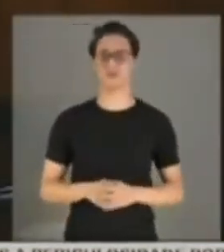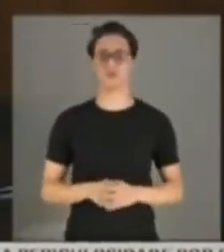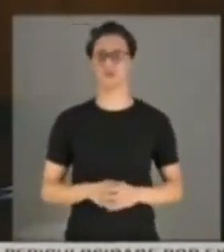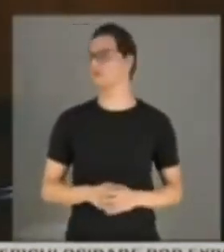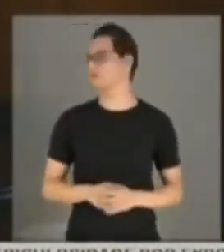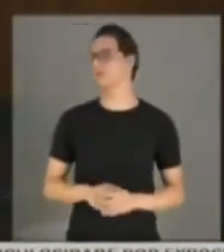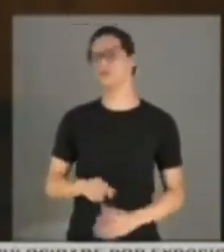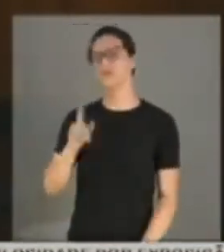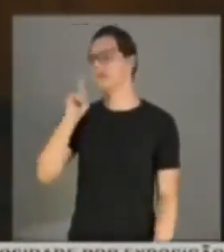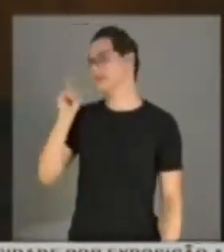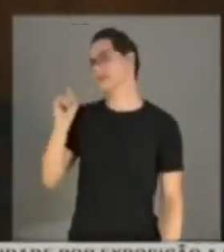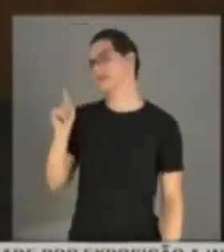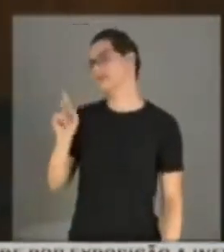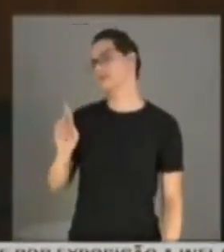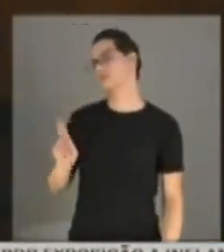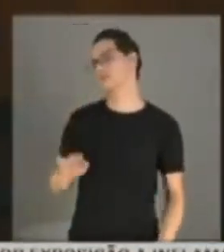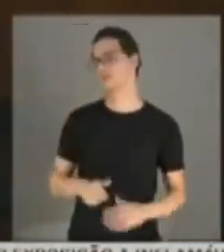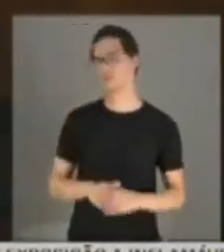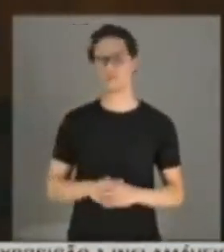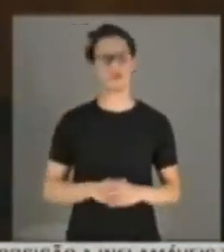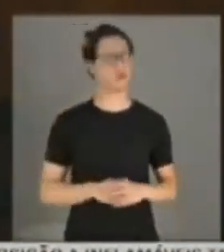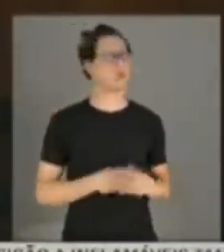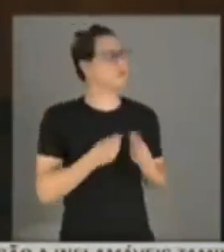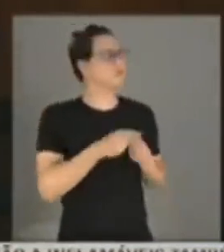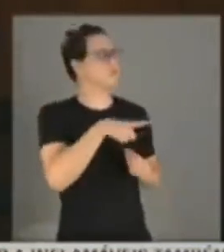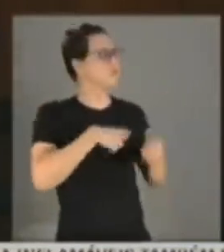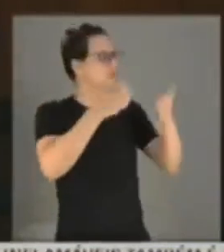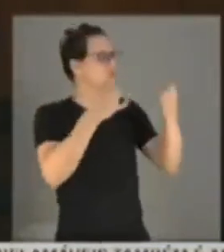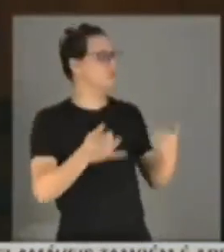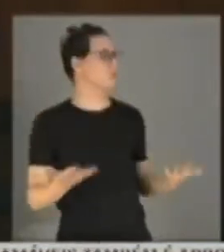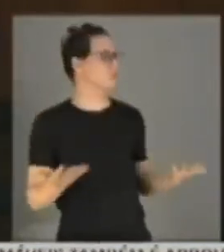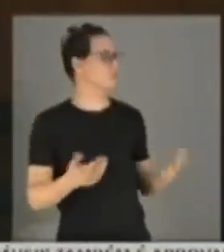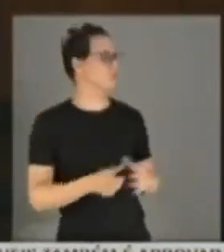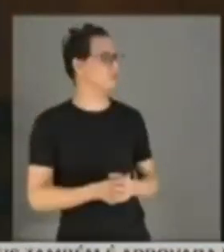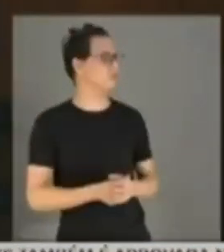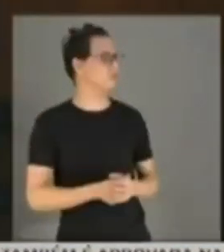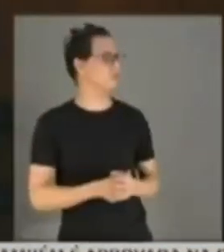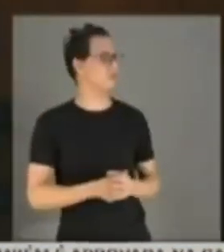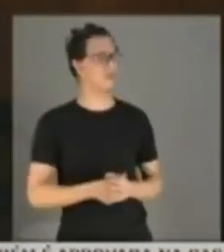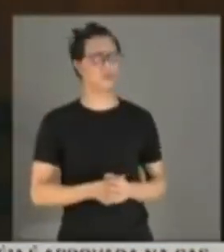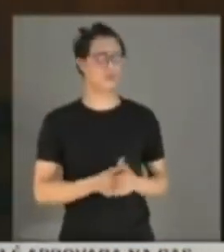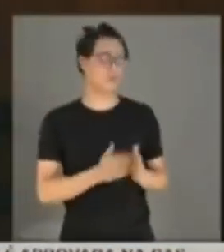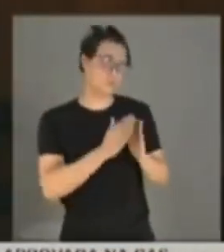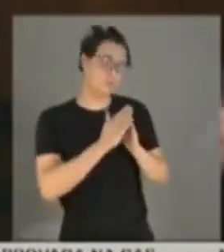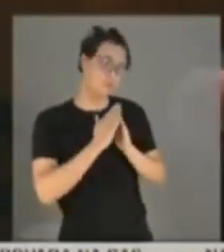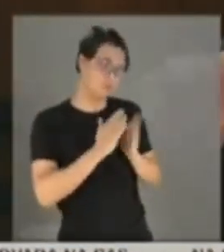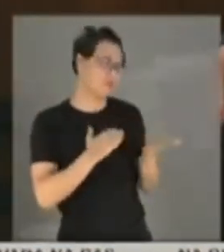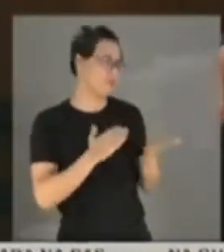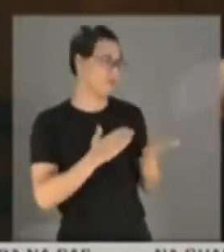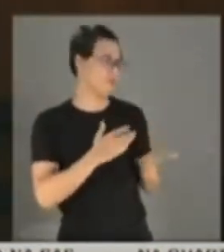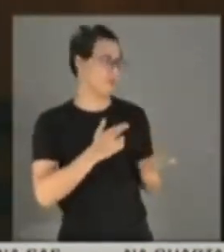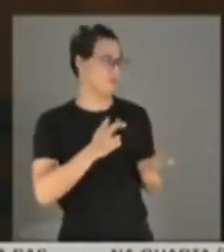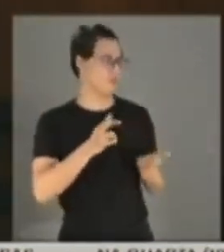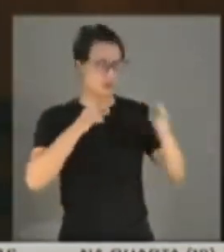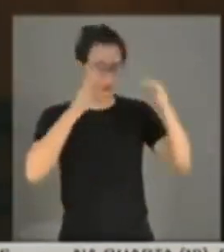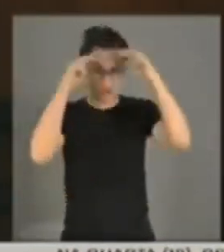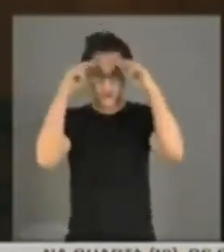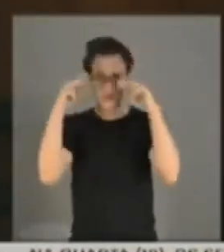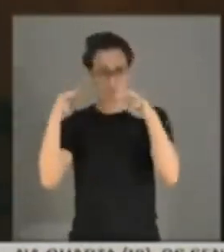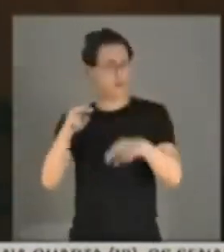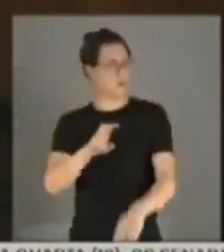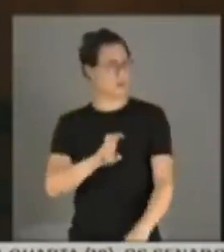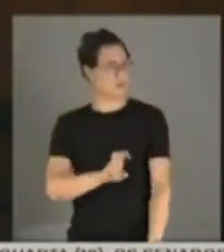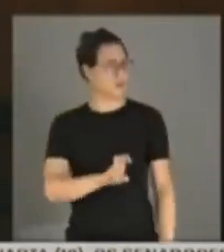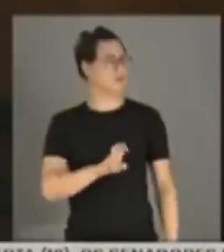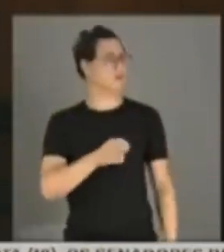Não, senhor. Então, como o senhor justifica isso? Por favor, tenha respeito a essas 569